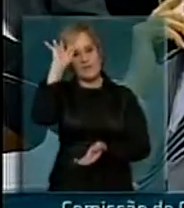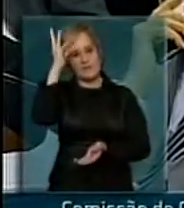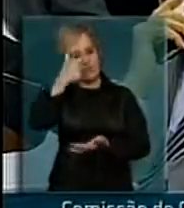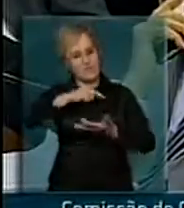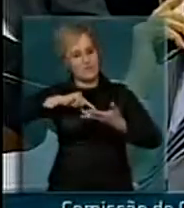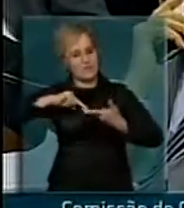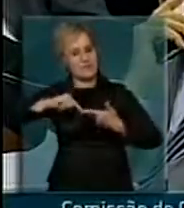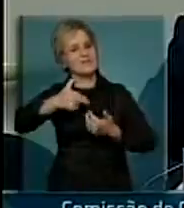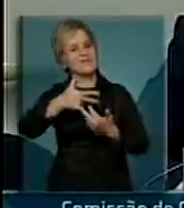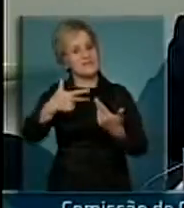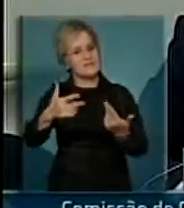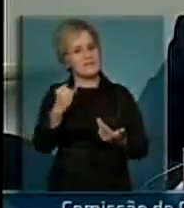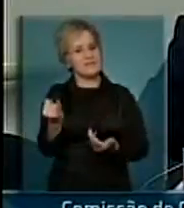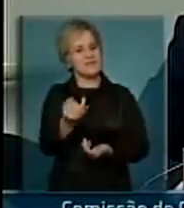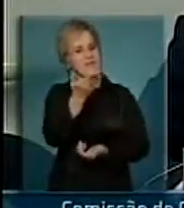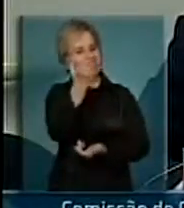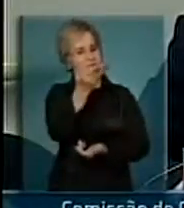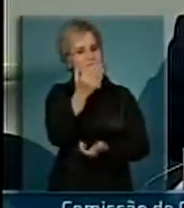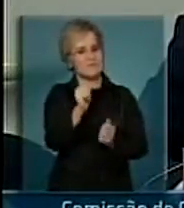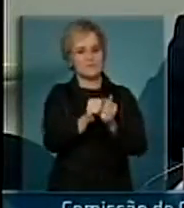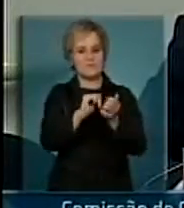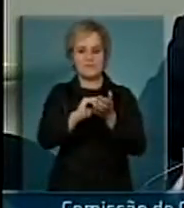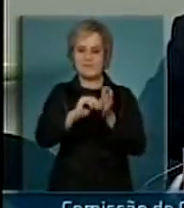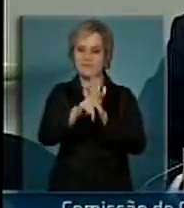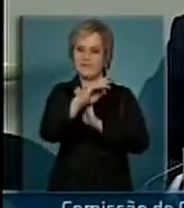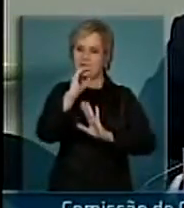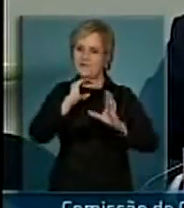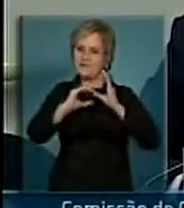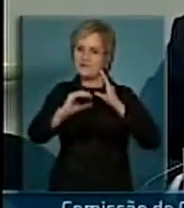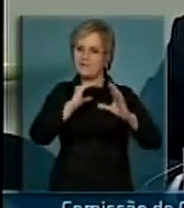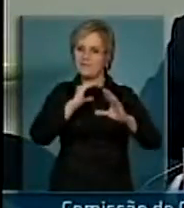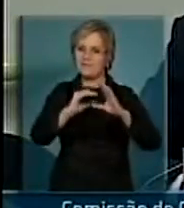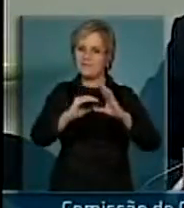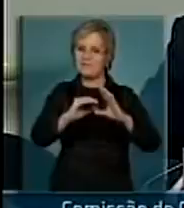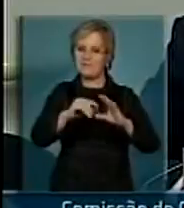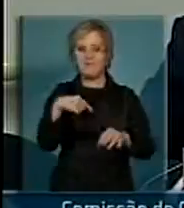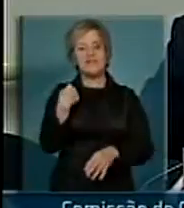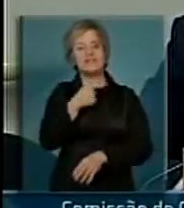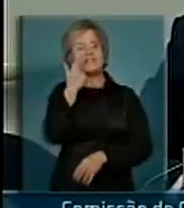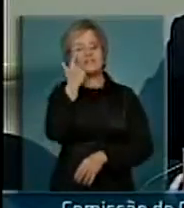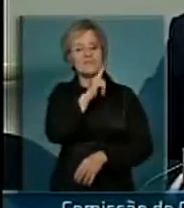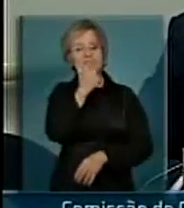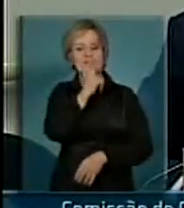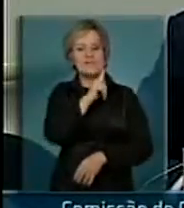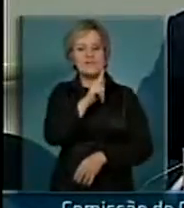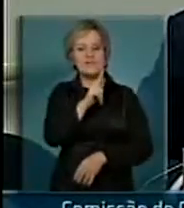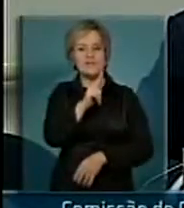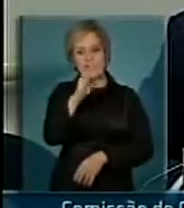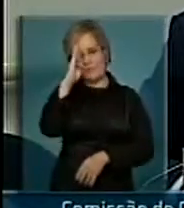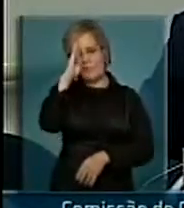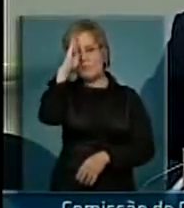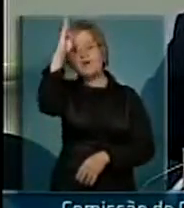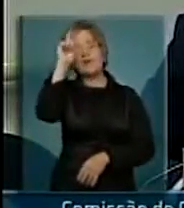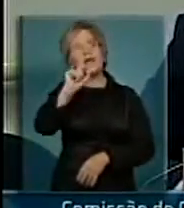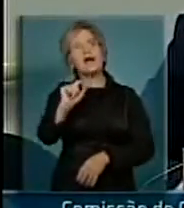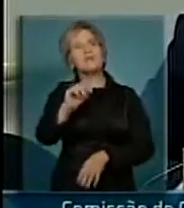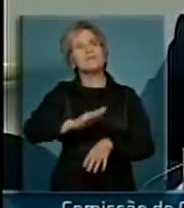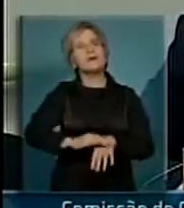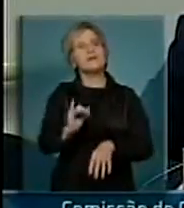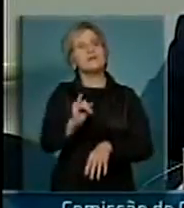secretário de comunicação eletrônica também, razoável que nós dessemos prioridade para esse tipo de processo. Quer dizer, não deixar